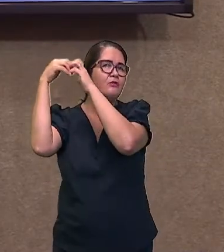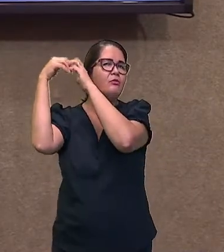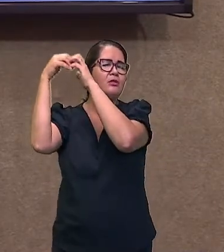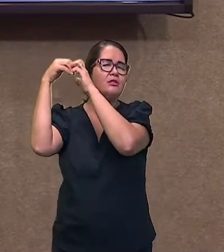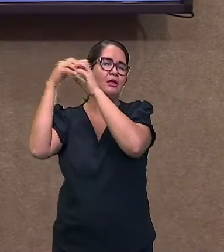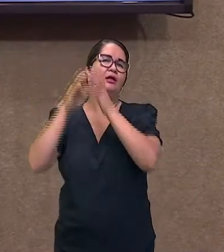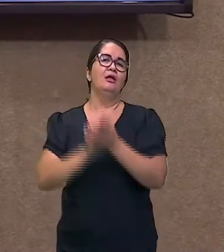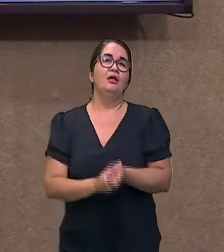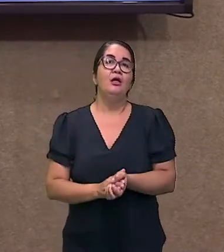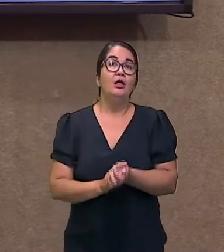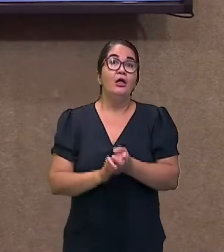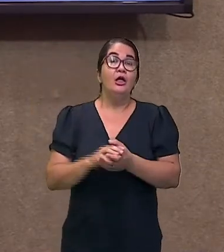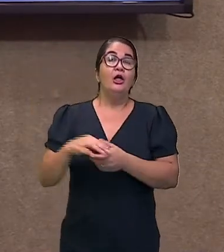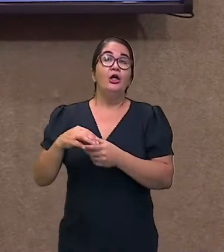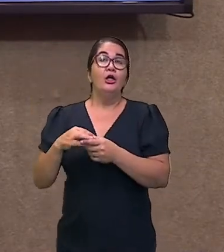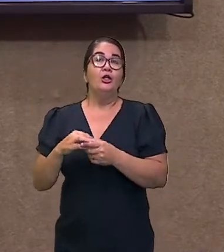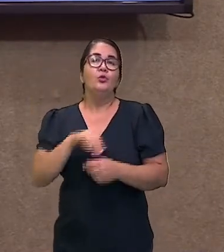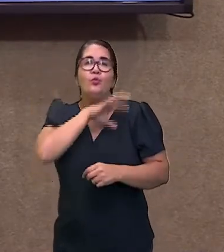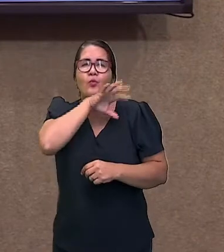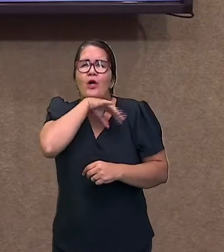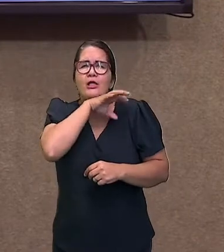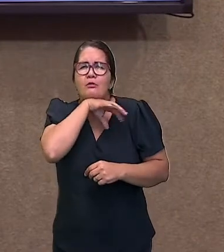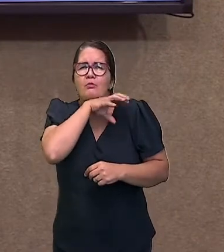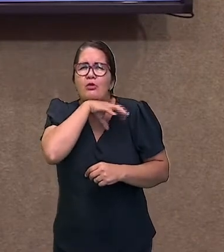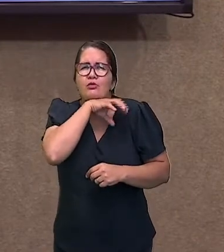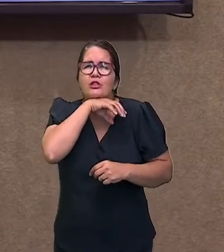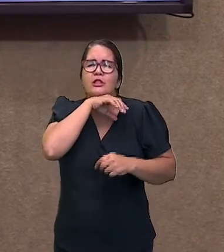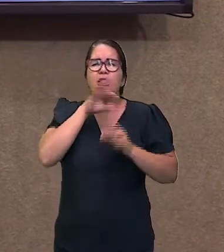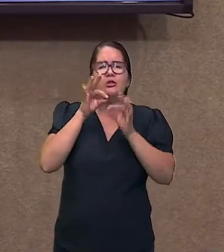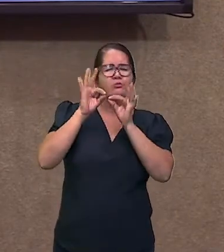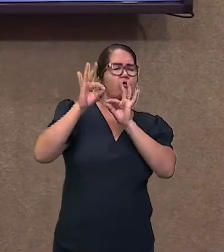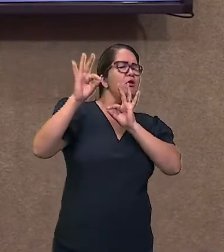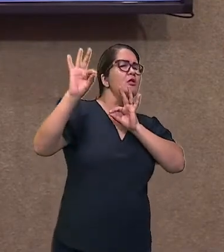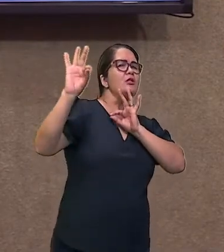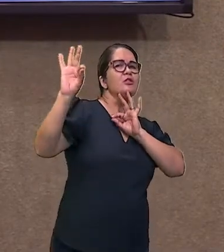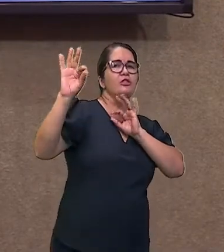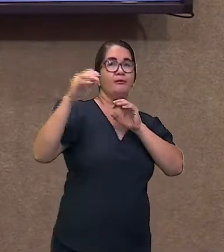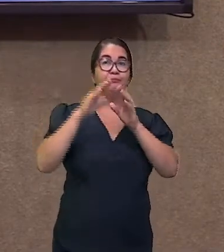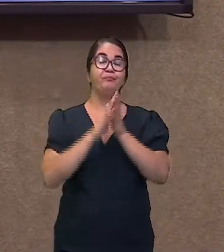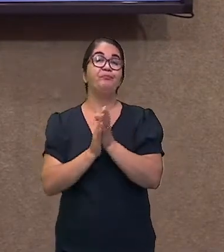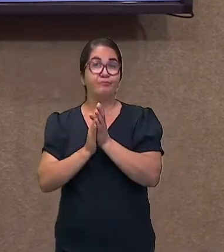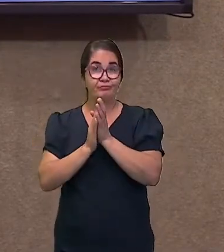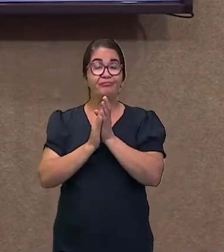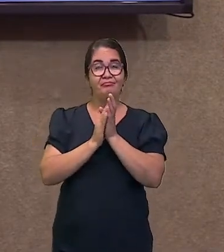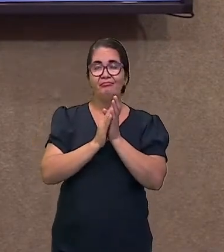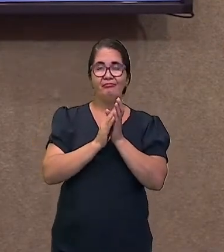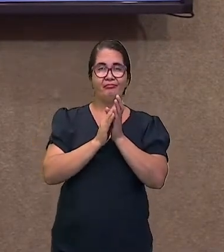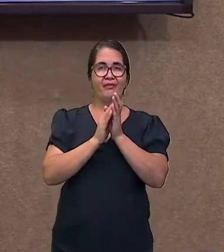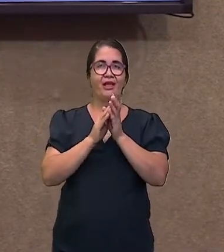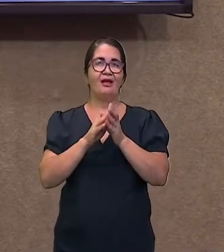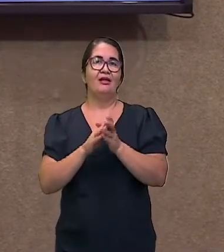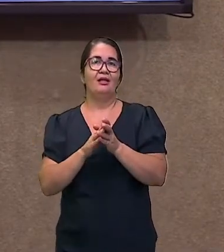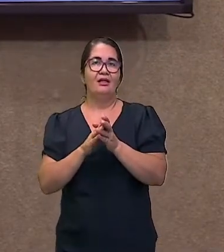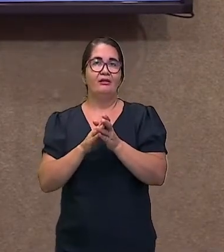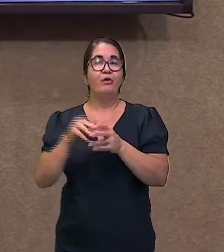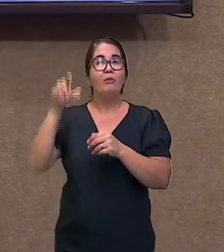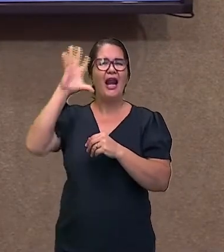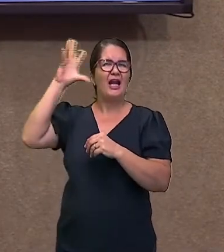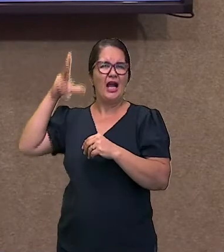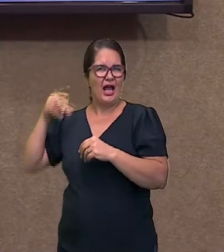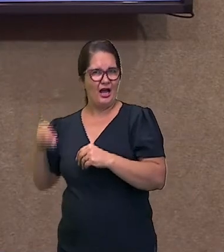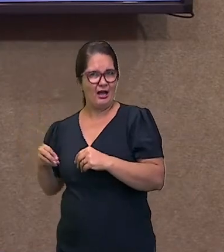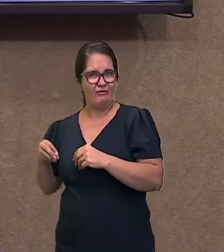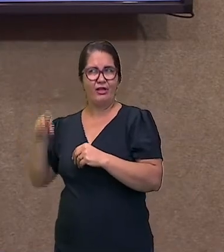distante. Quem gosta aí de ver os animais plenes da vida. Lá, vamos na África. Vamos